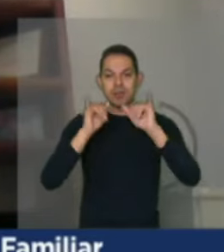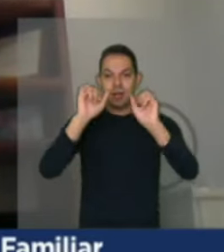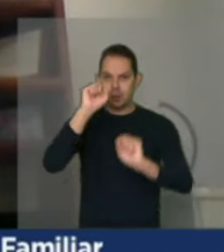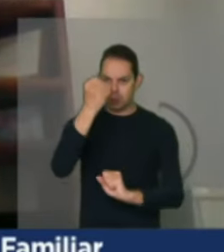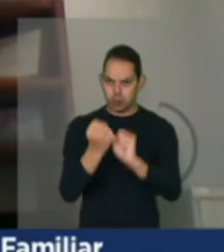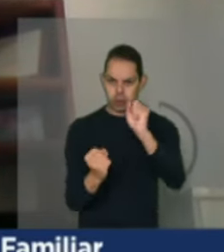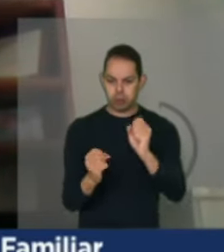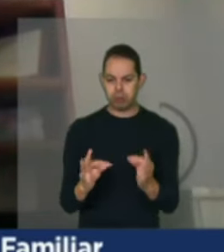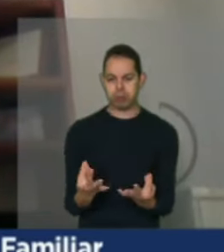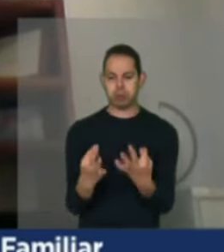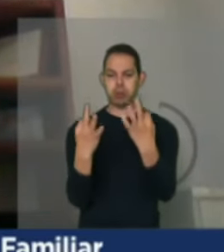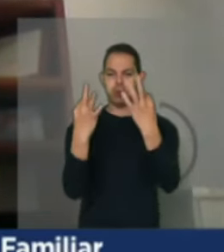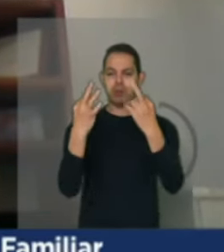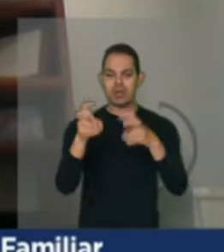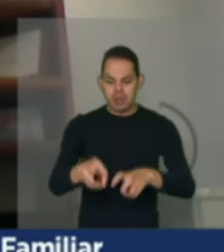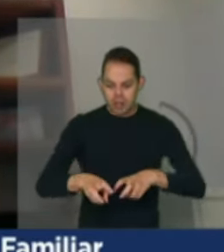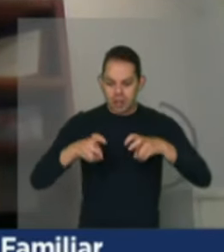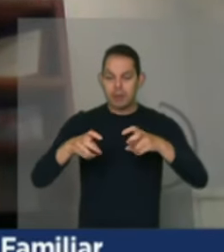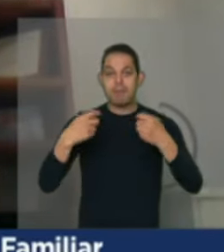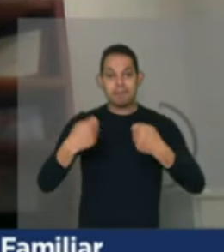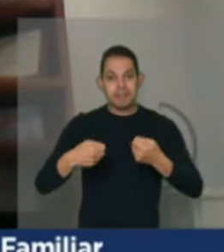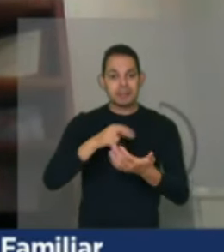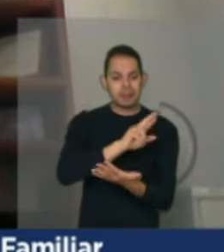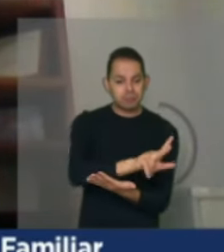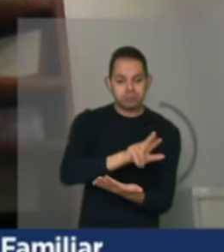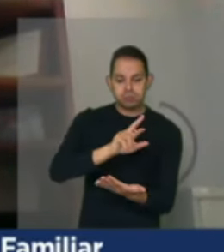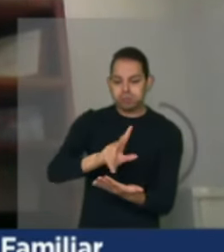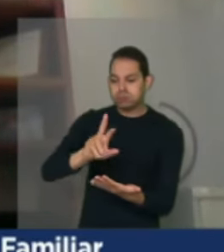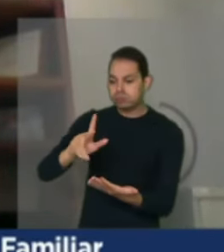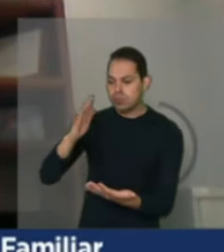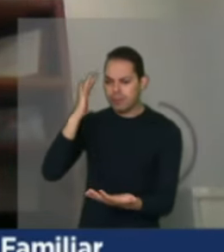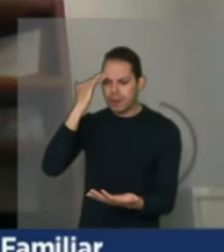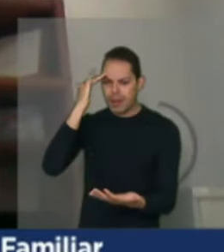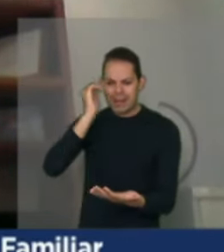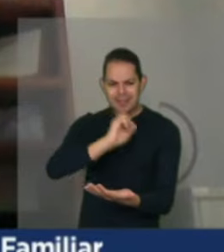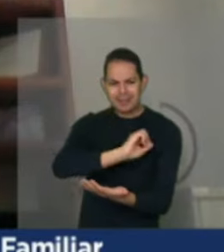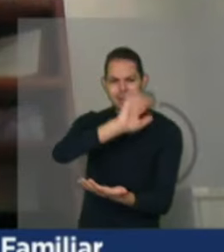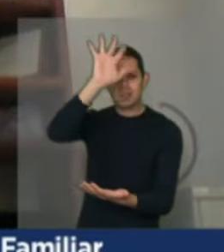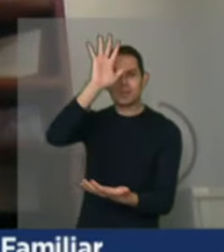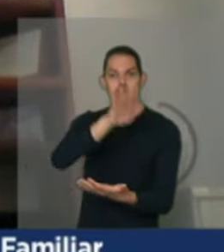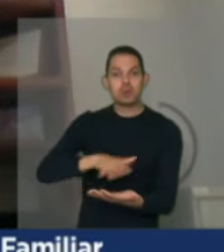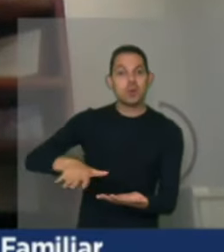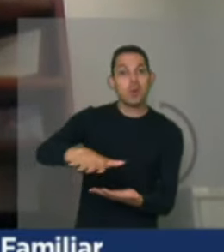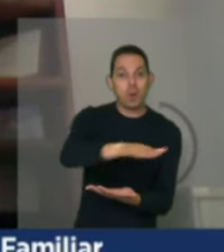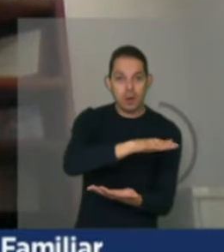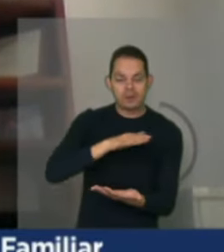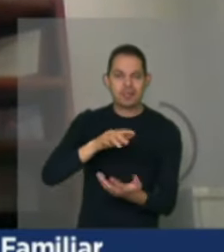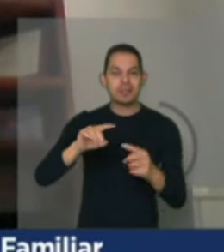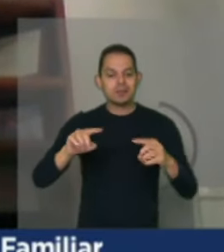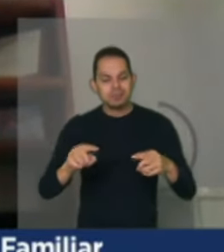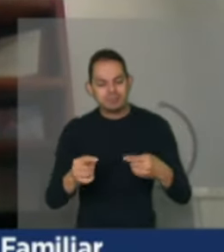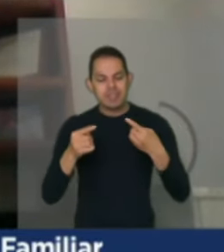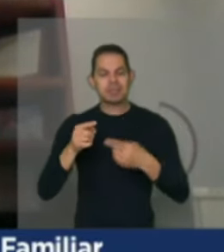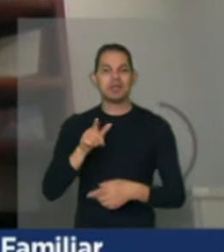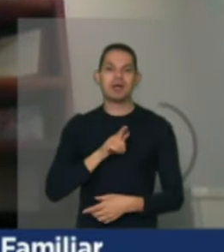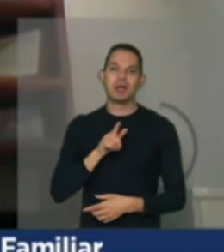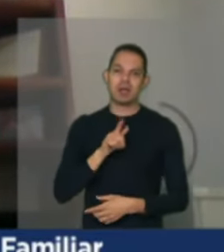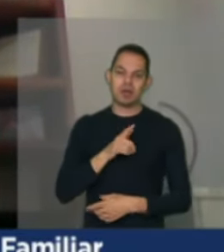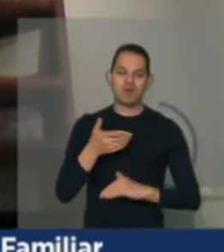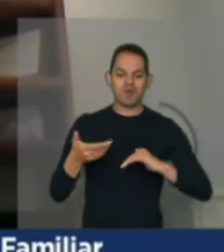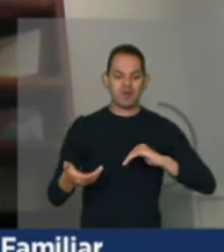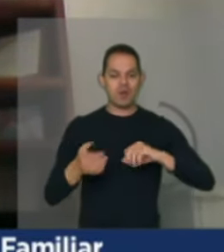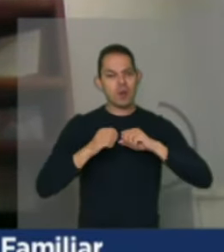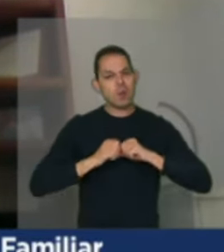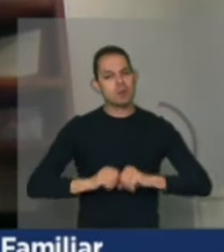precisamos entender essa diversidade. Então, me parece que aqui está o grande desafio colocado para o parlamento, para os